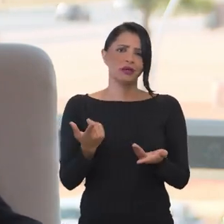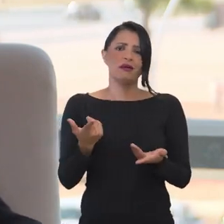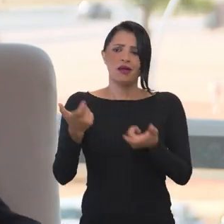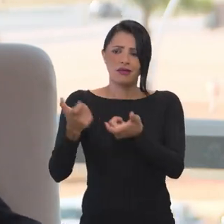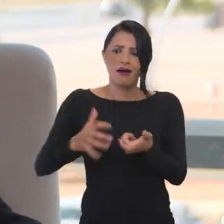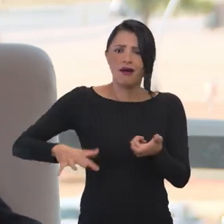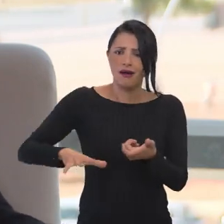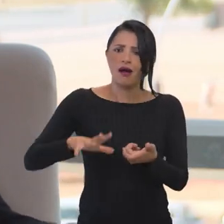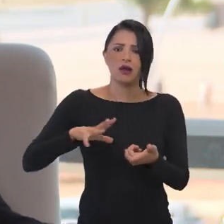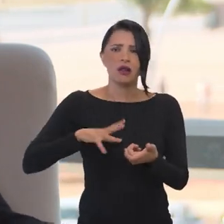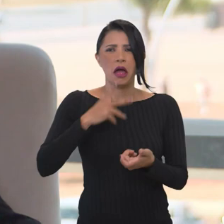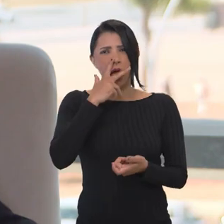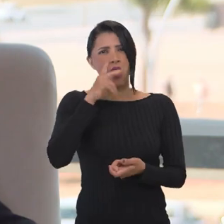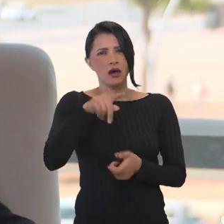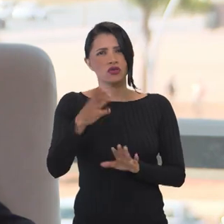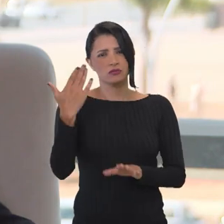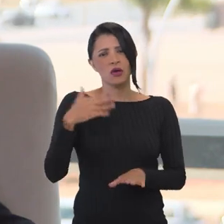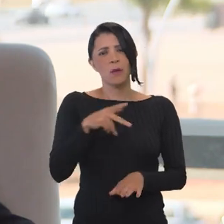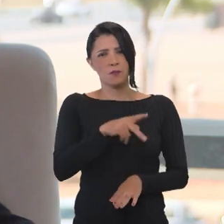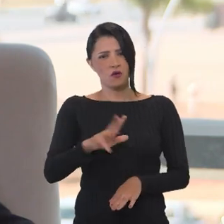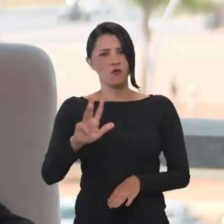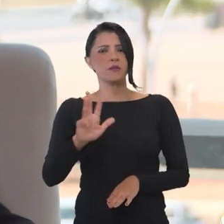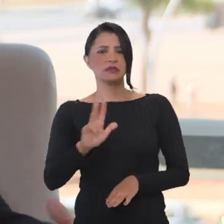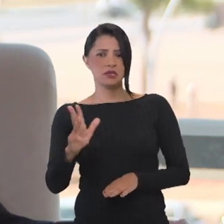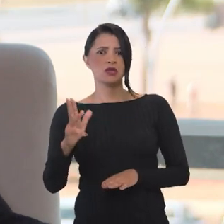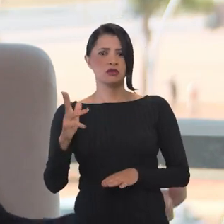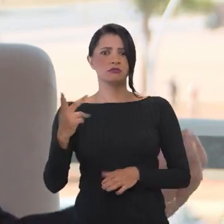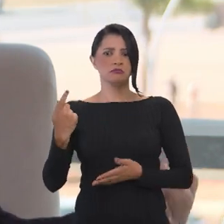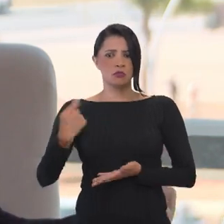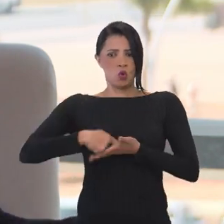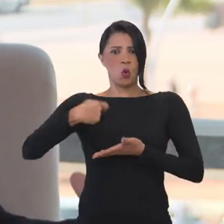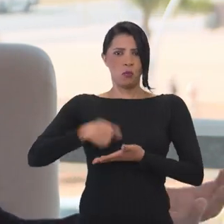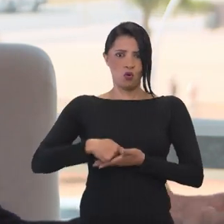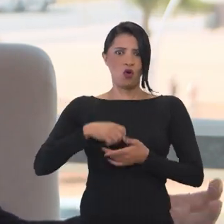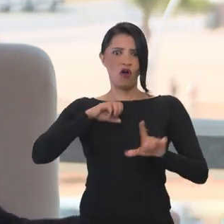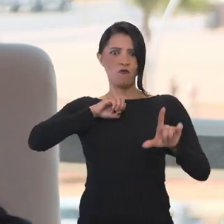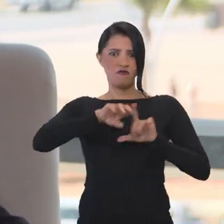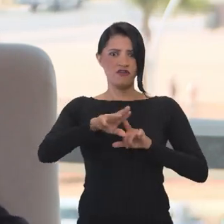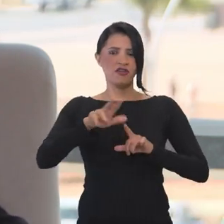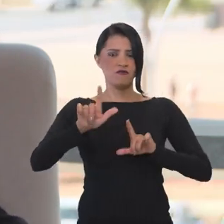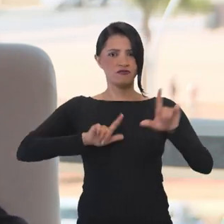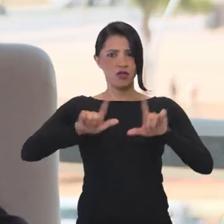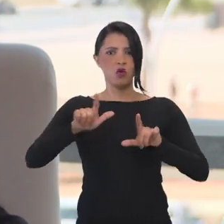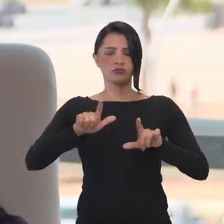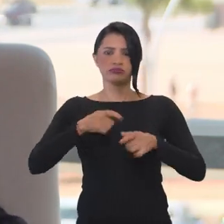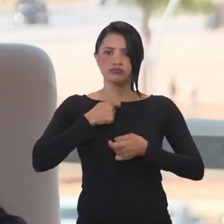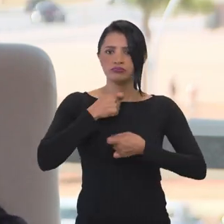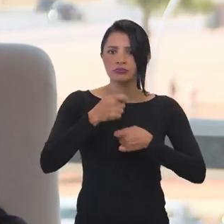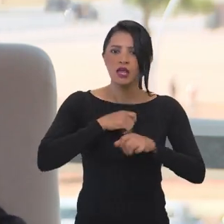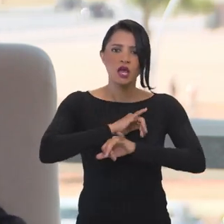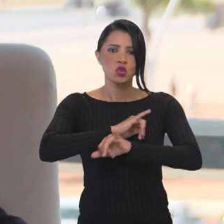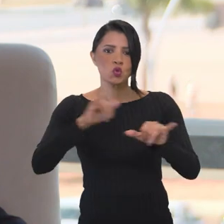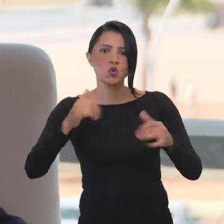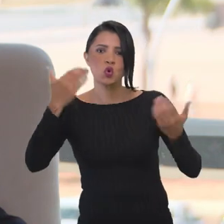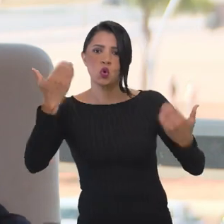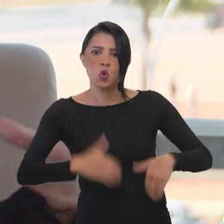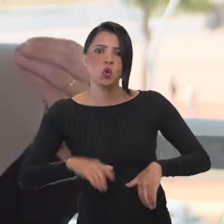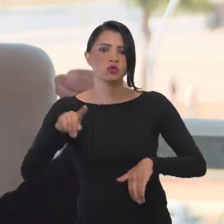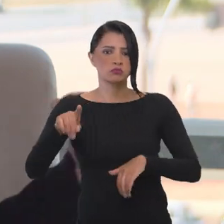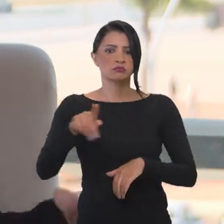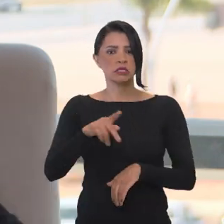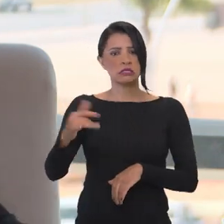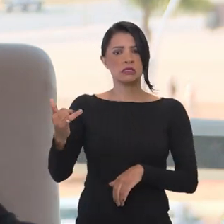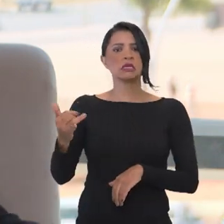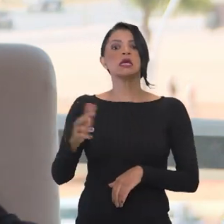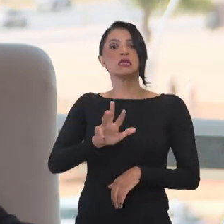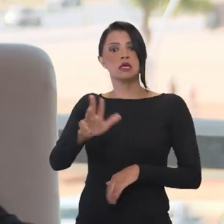tinham áreas, né, e o presidente, acho que foi famoso, o presidente me cobrou ao vivo isso praticamente. Eu estava na coletiva de anúncios de concurso, o